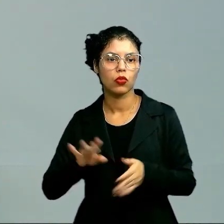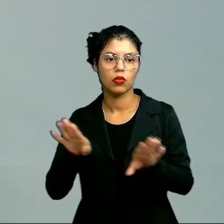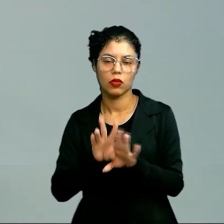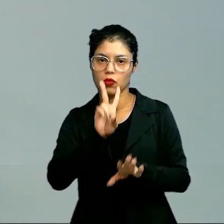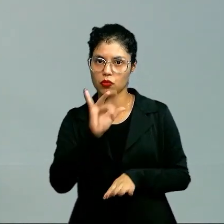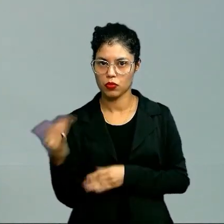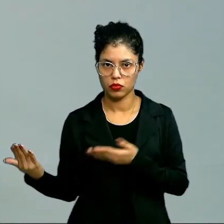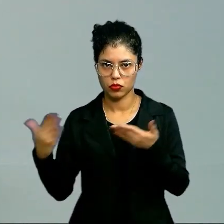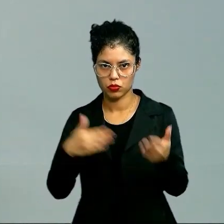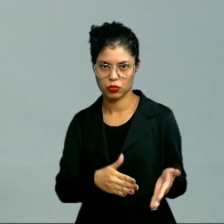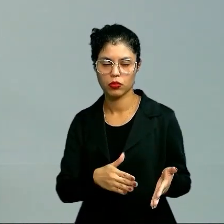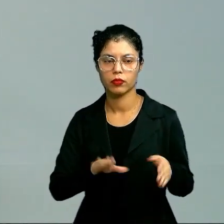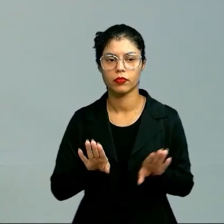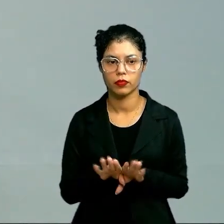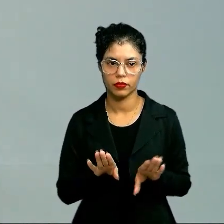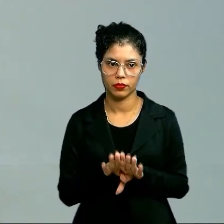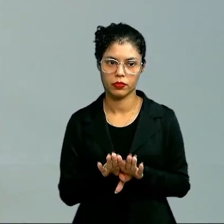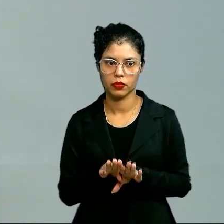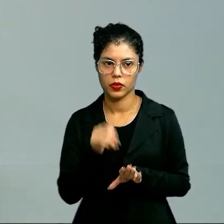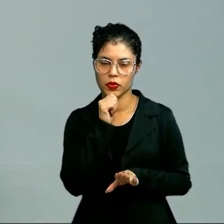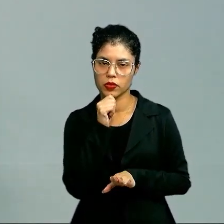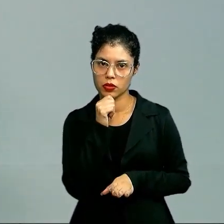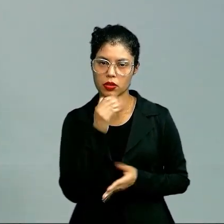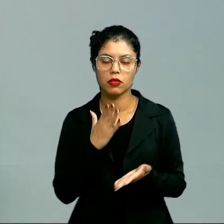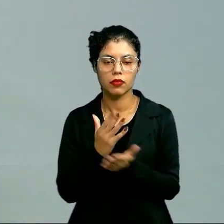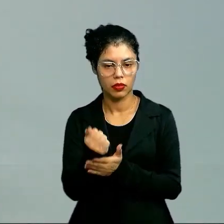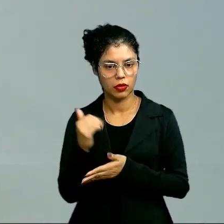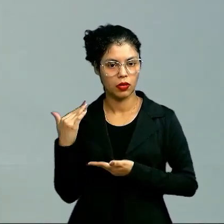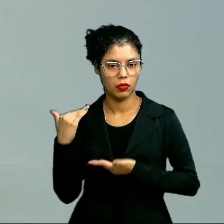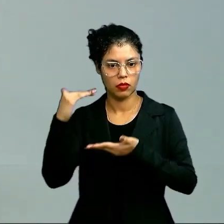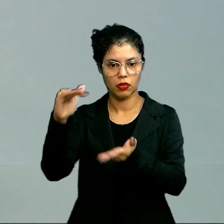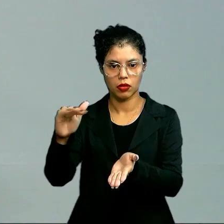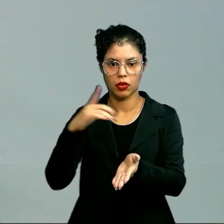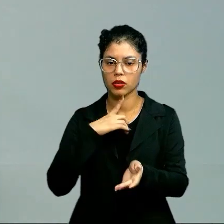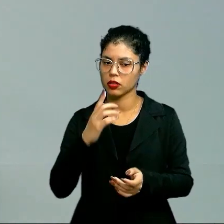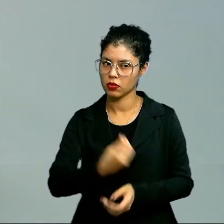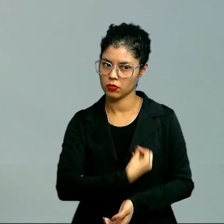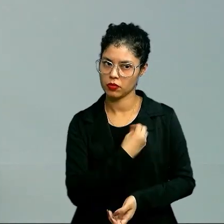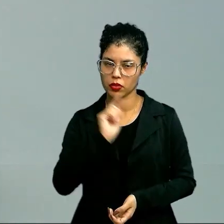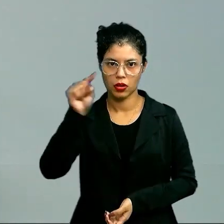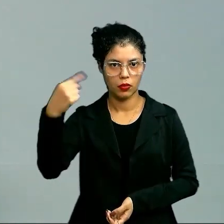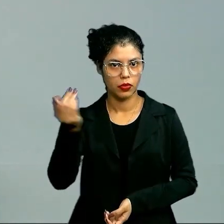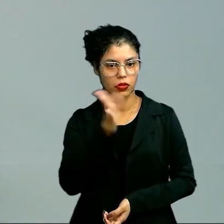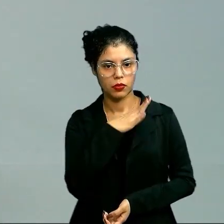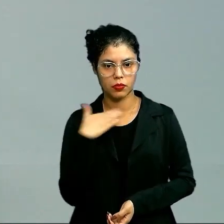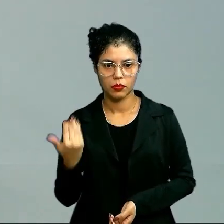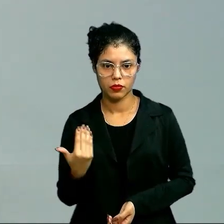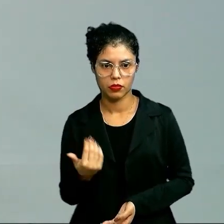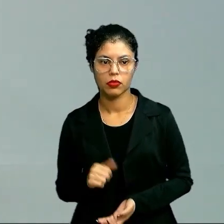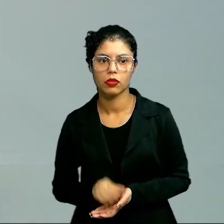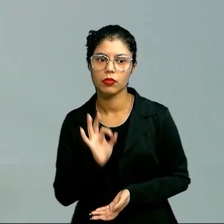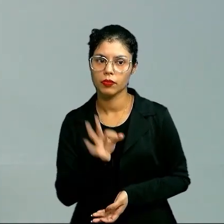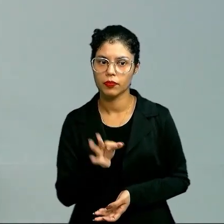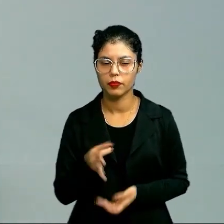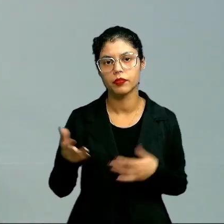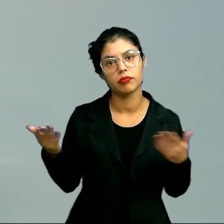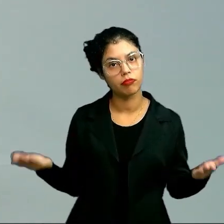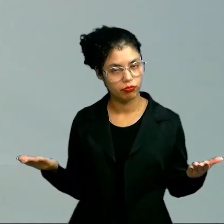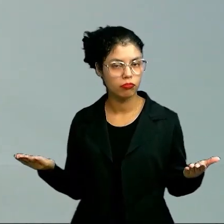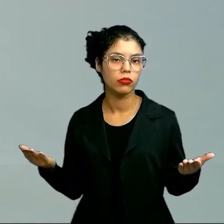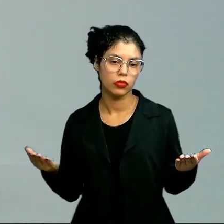prêmio vai chegar, se ele vai receber a recompensa, e sem saber se tem uma vida após a morte. Então, ele é, de certa forma,